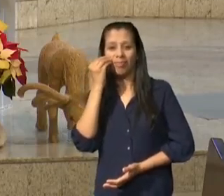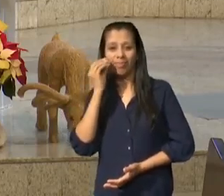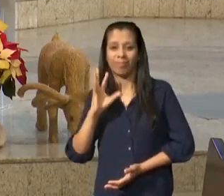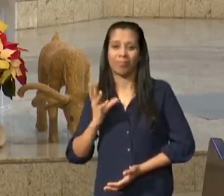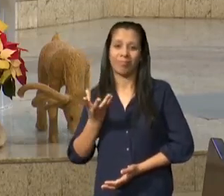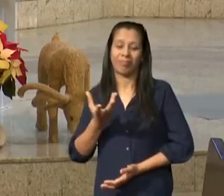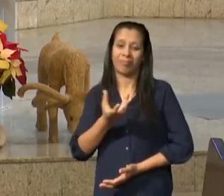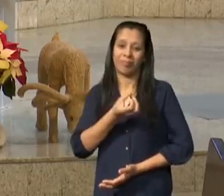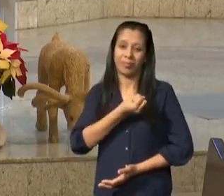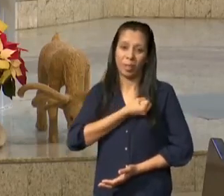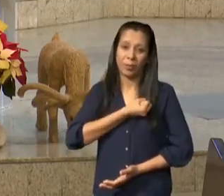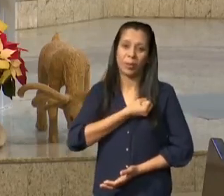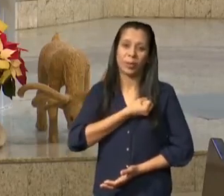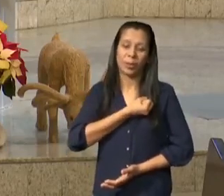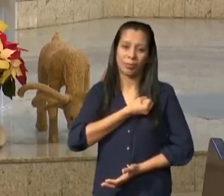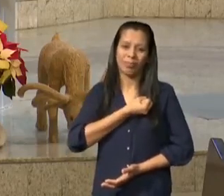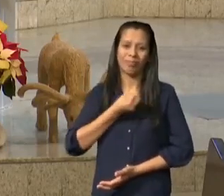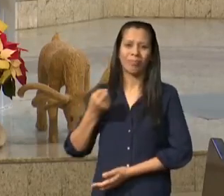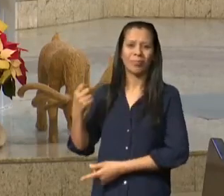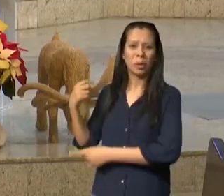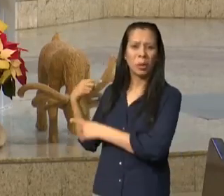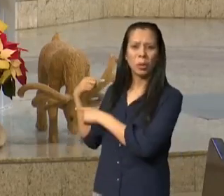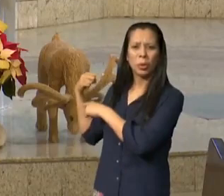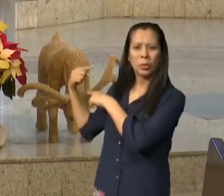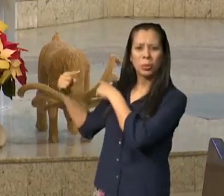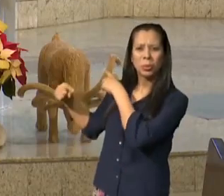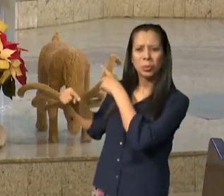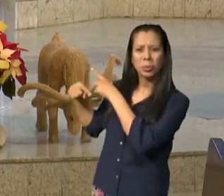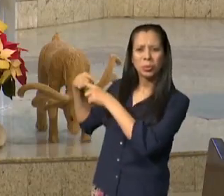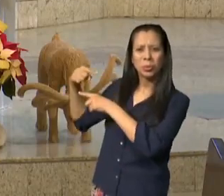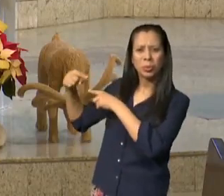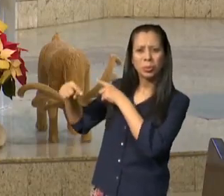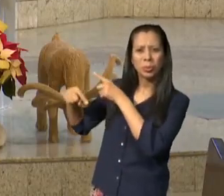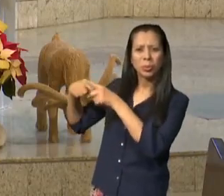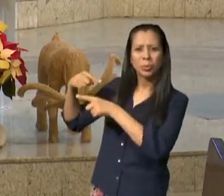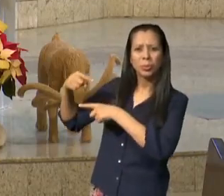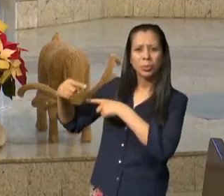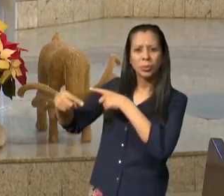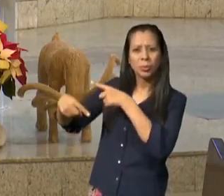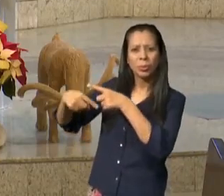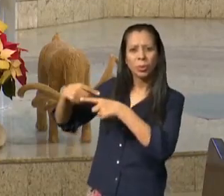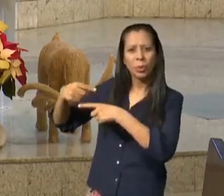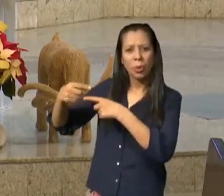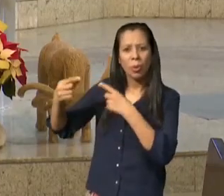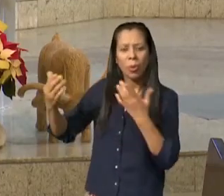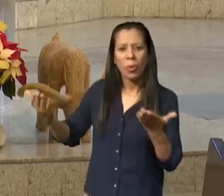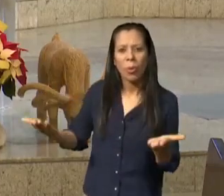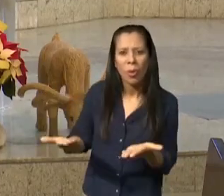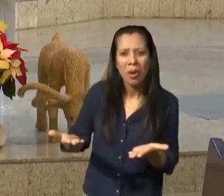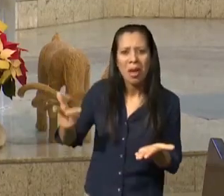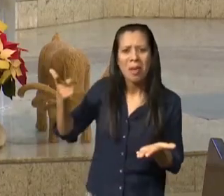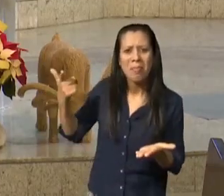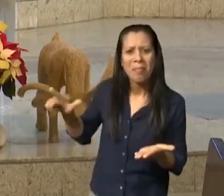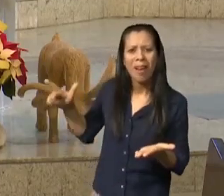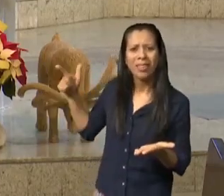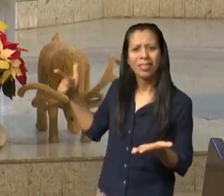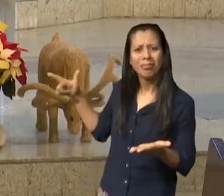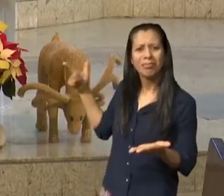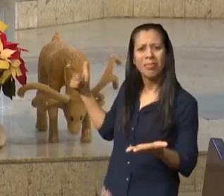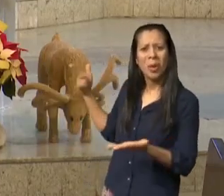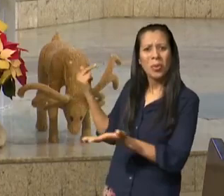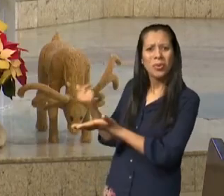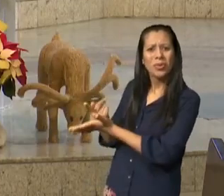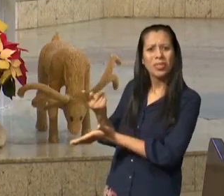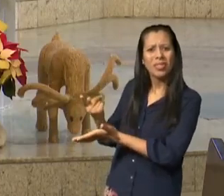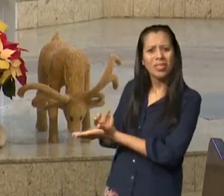muitas coisas se repetem ao decorrer dos séculos e não estamos vivendo um mundo muito diferente daquilo que era